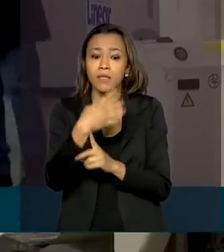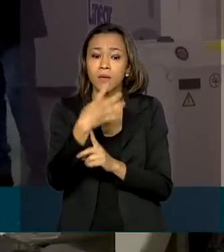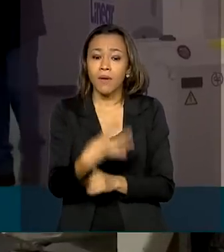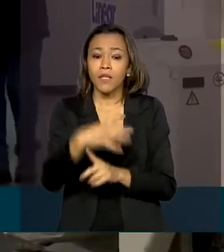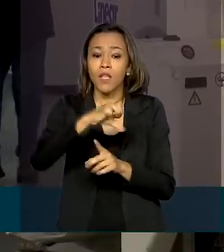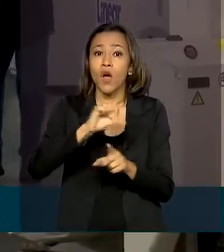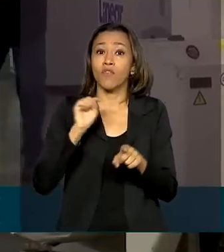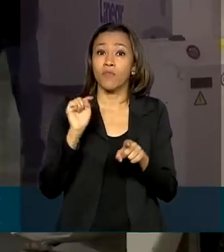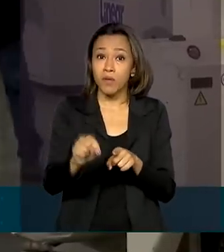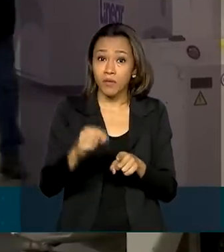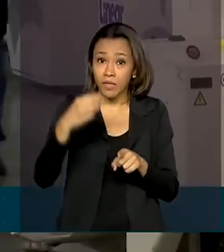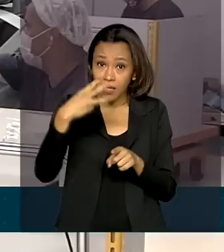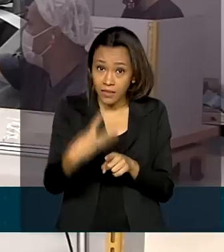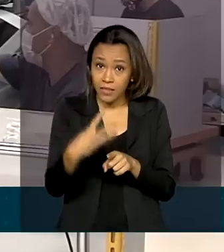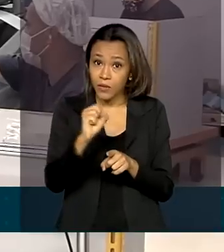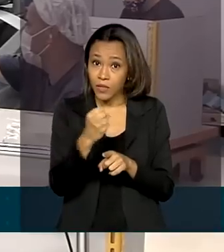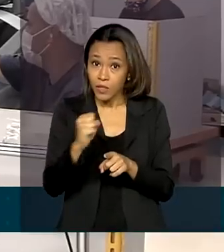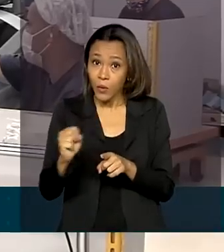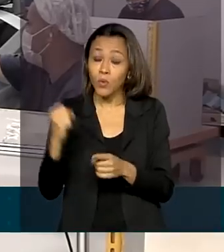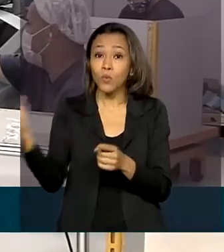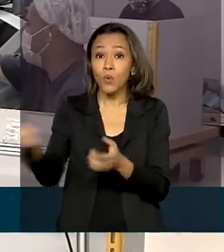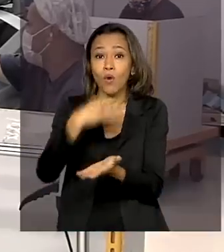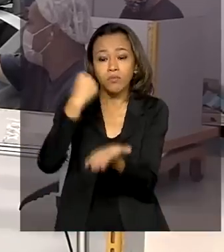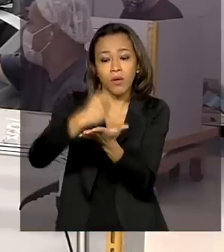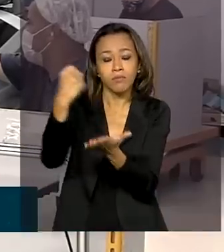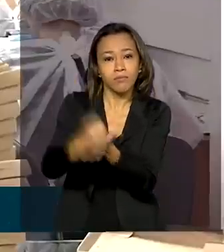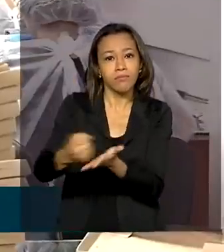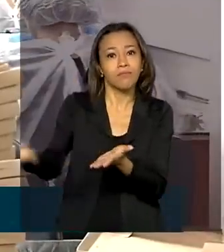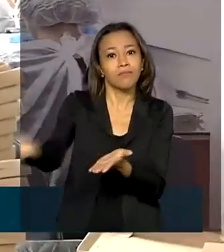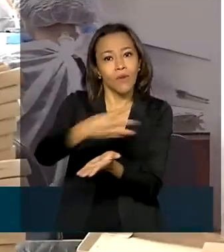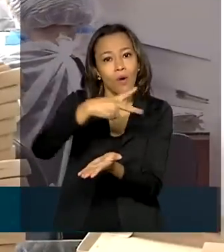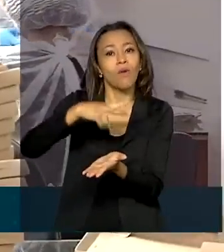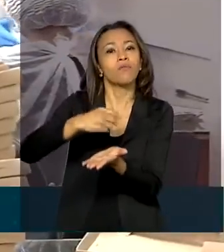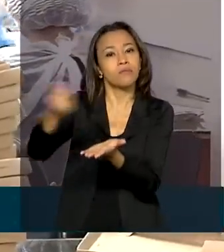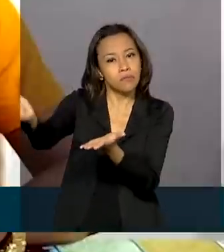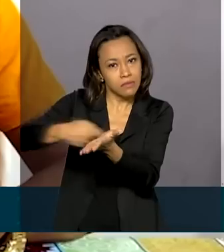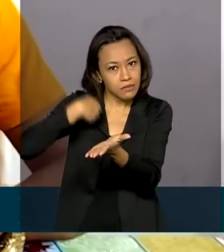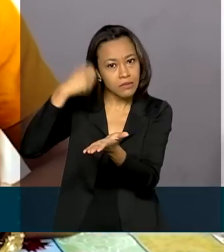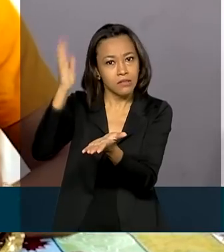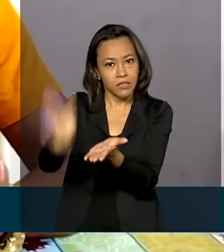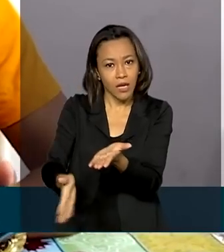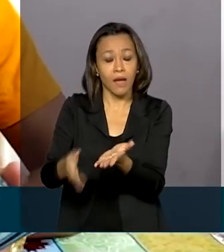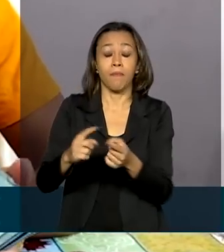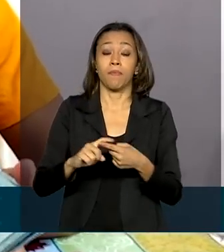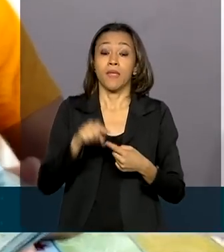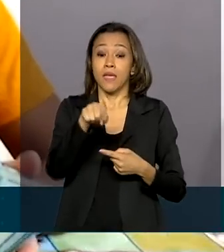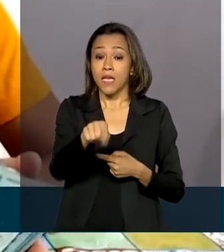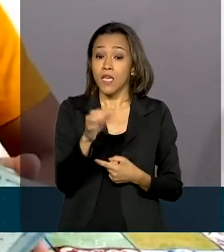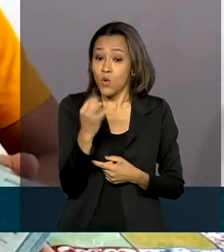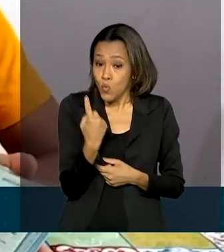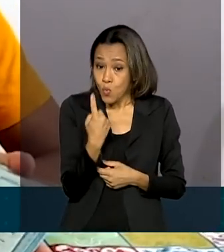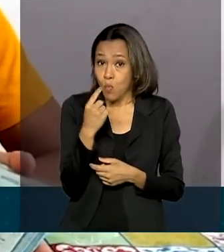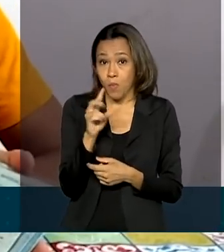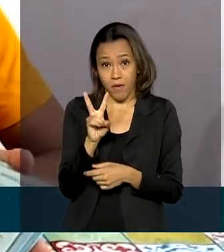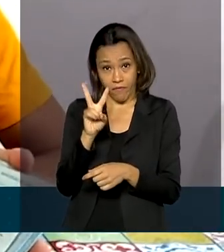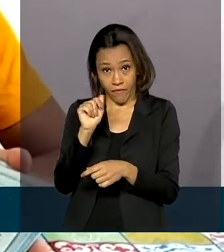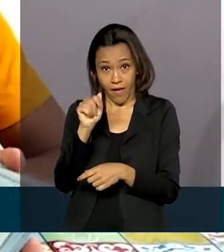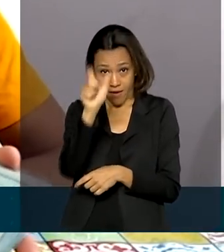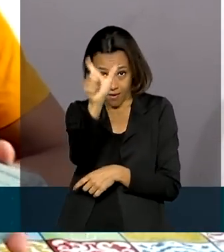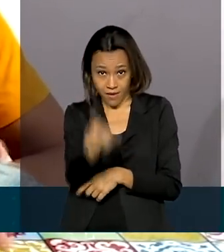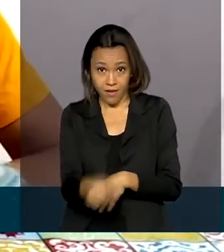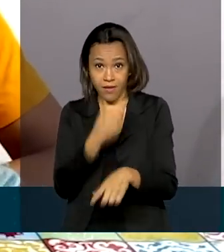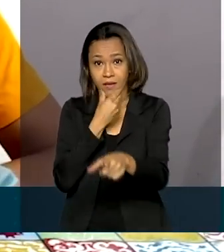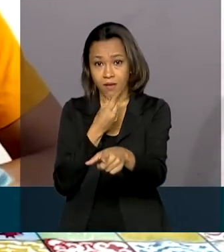388 novos postos de trabalho com a carteira assinada. E uma dessas vagas foi do John Wheeler.